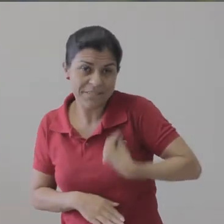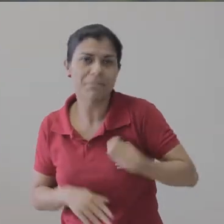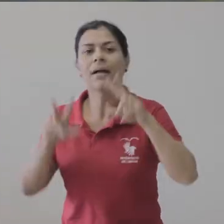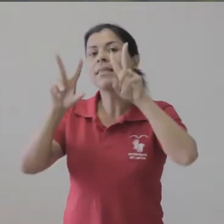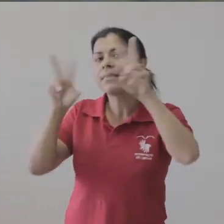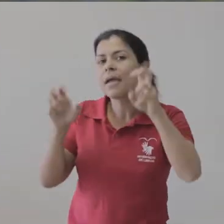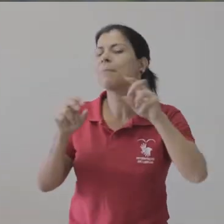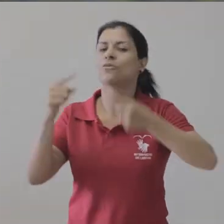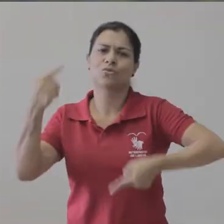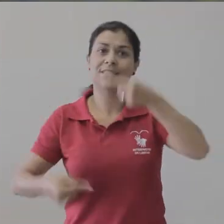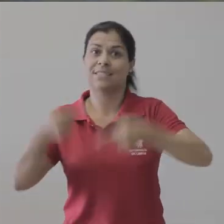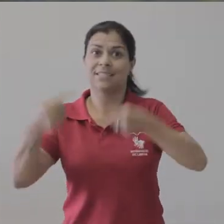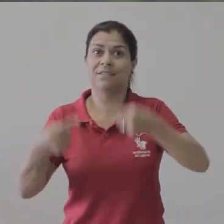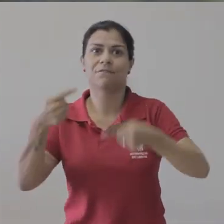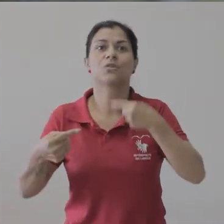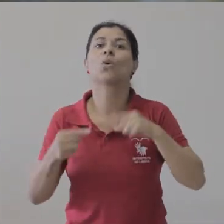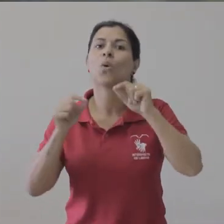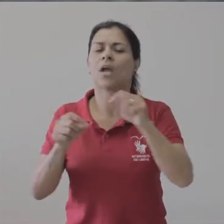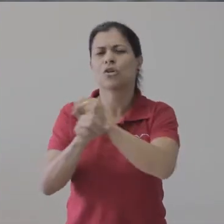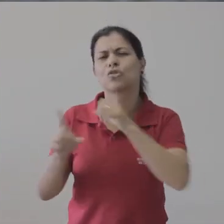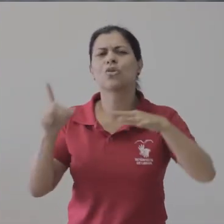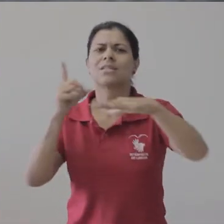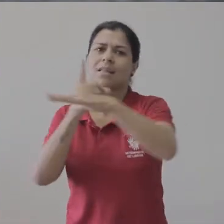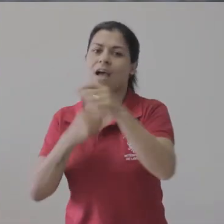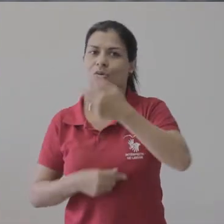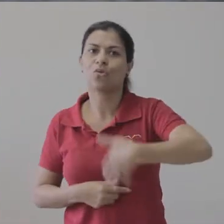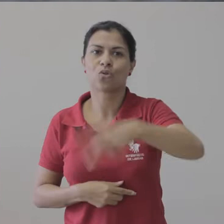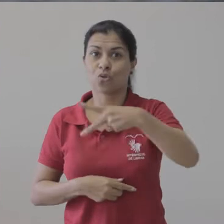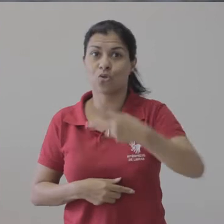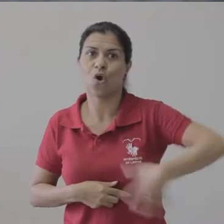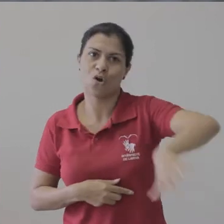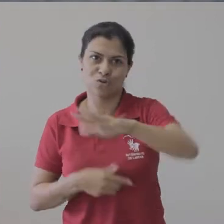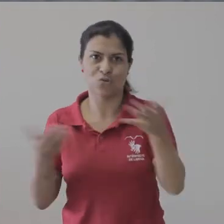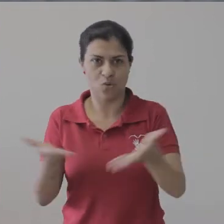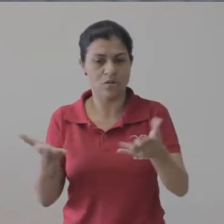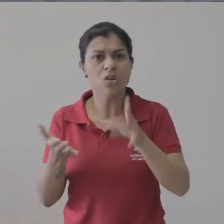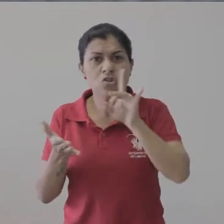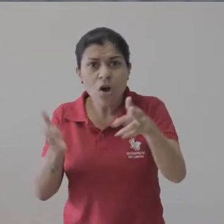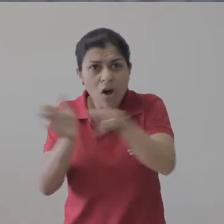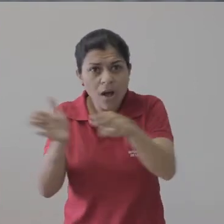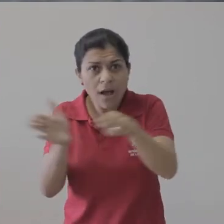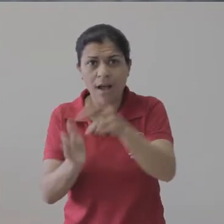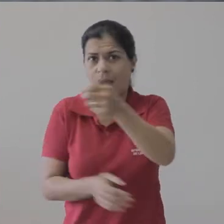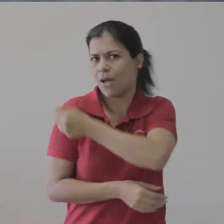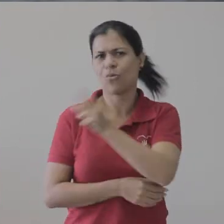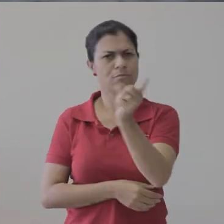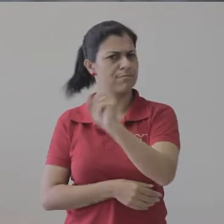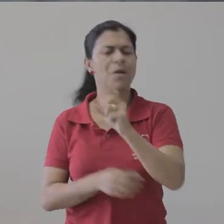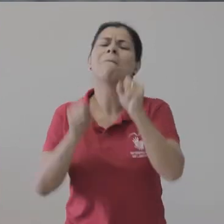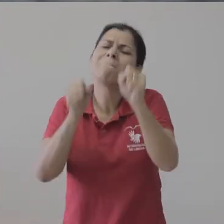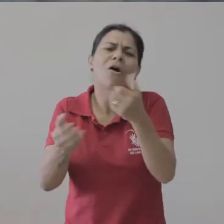devem abordar o tema Desafios Sociais da Atualidade. O festival não está restrito aos estudantes do Campos de São Mateus.